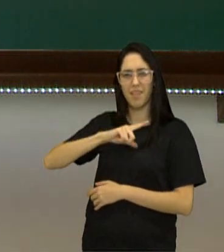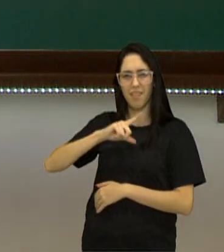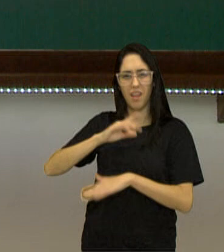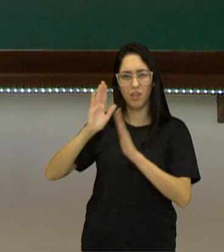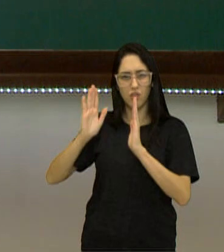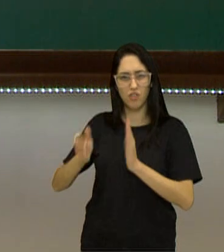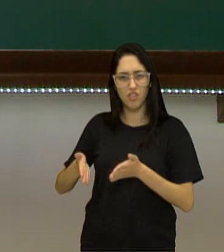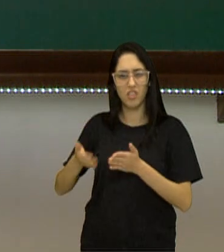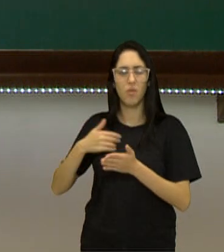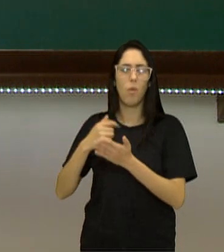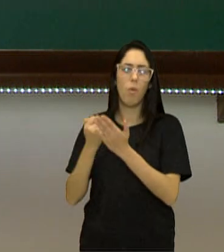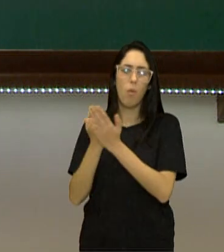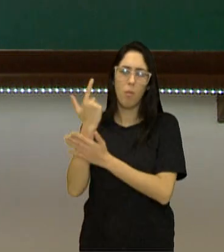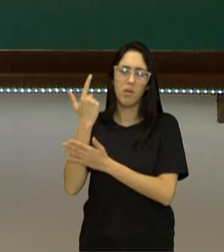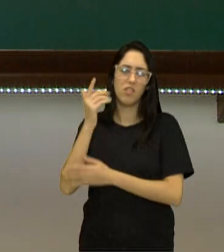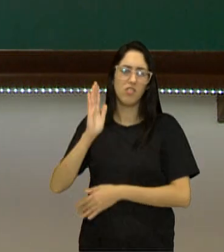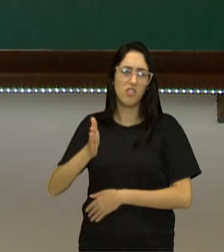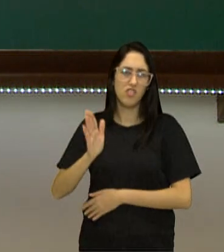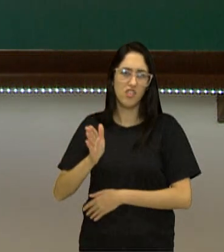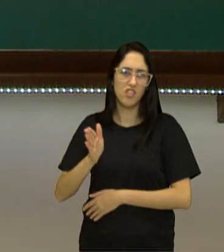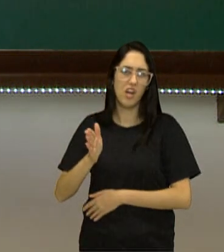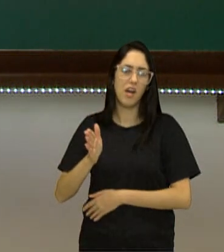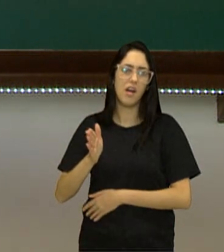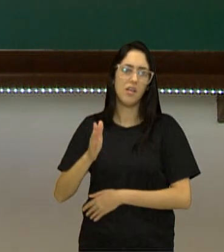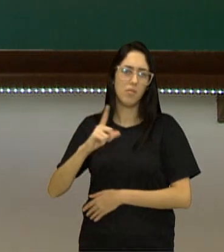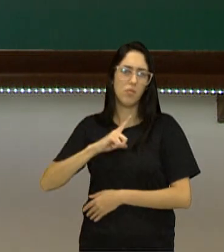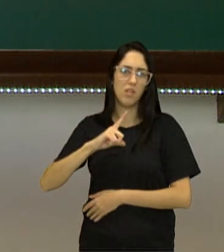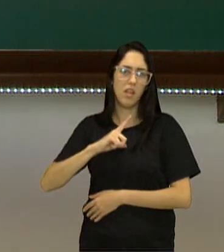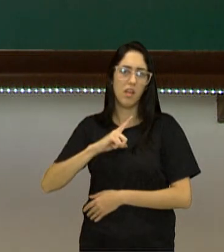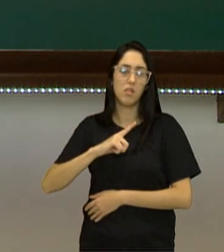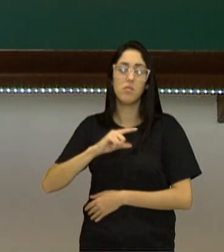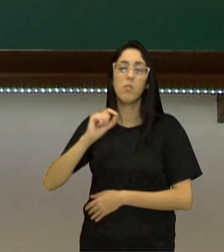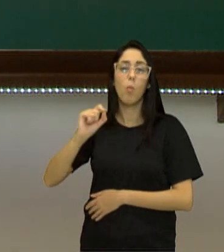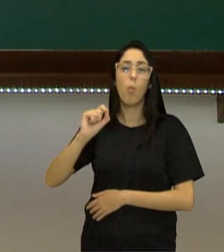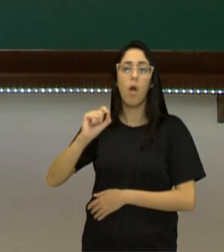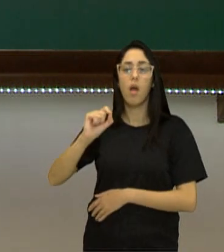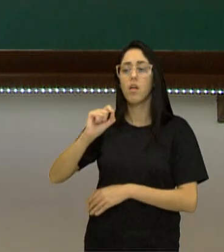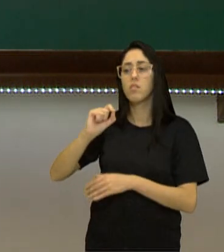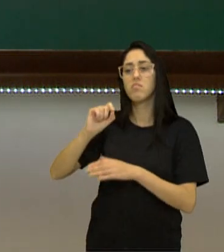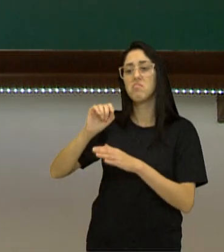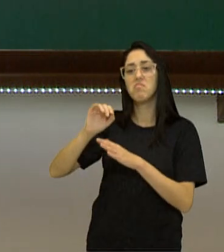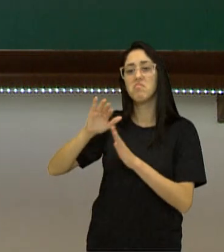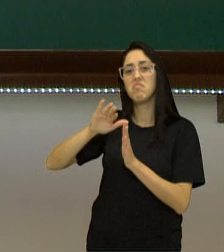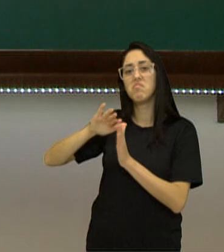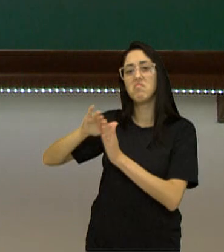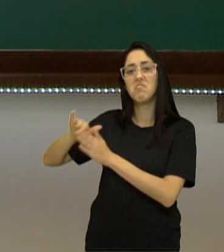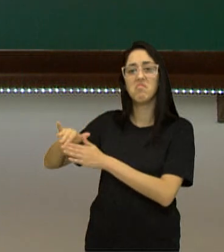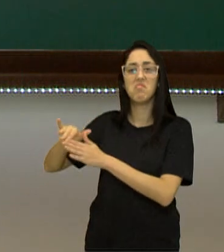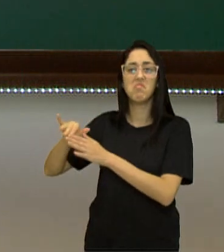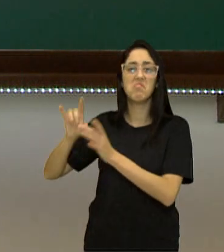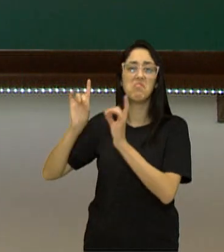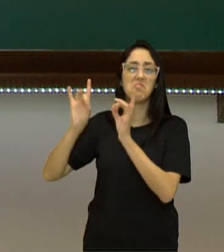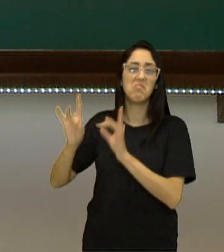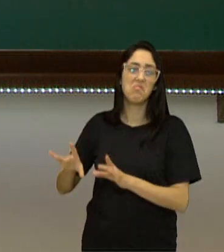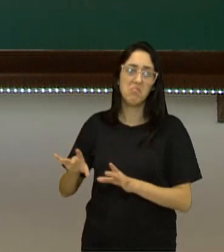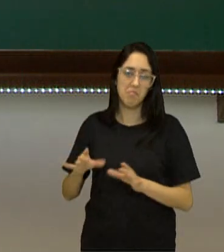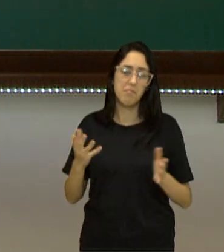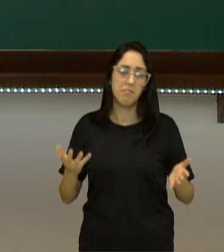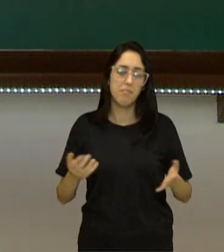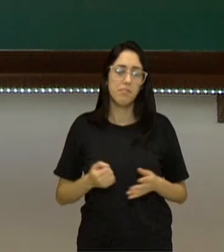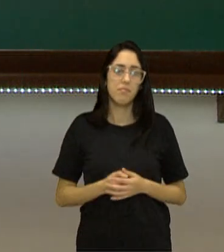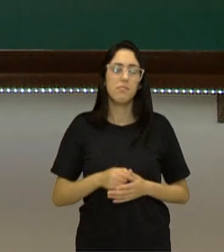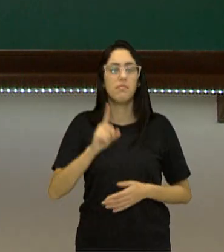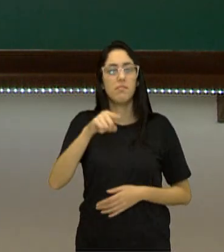recomprou e tinha no primeiro momento, eles ficavam, muitas vezes, ficando defasados. Então, aquele